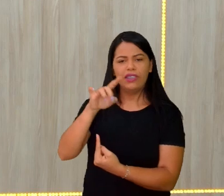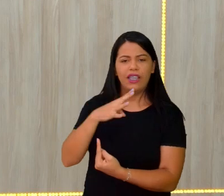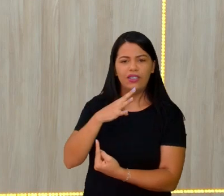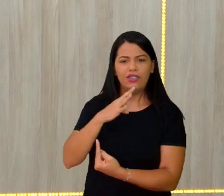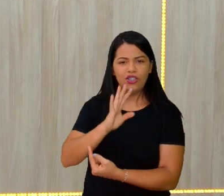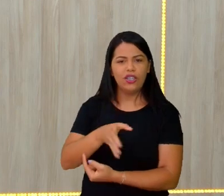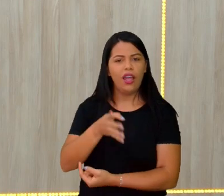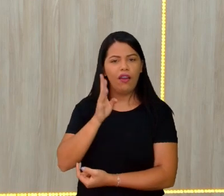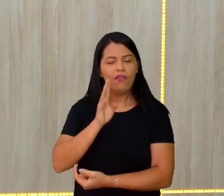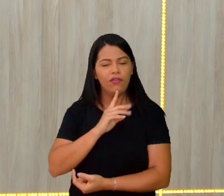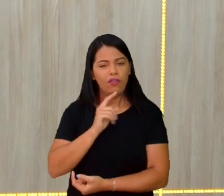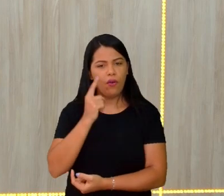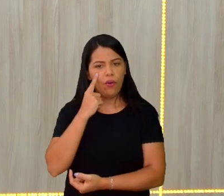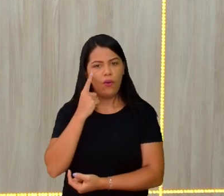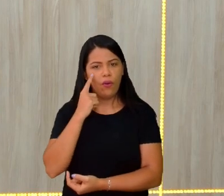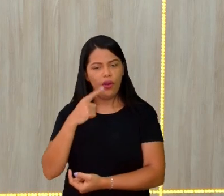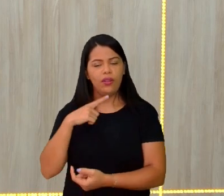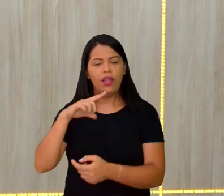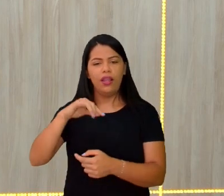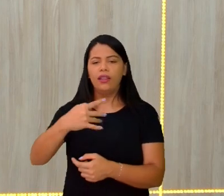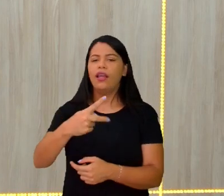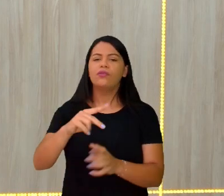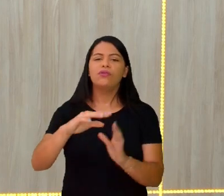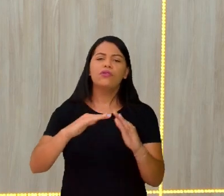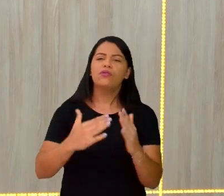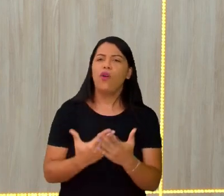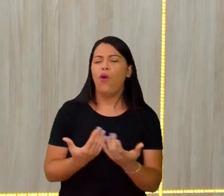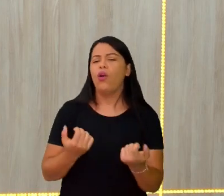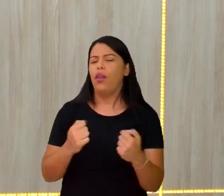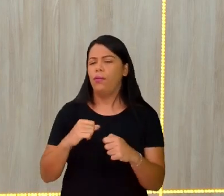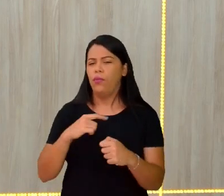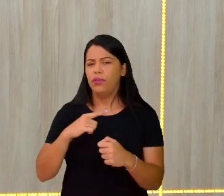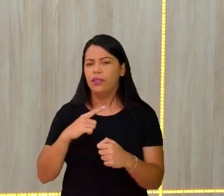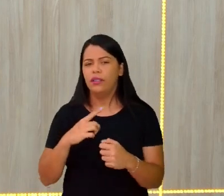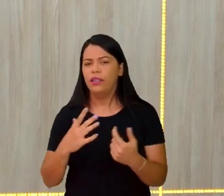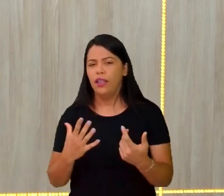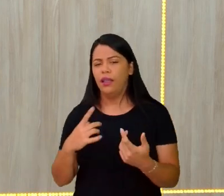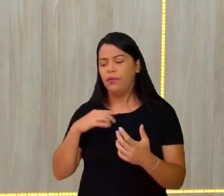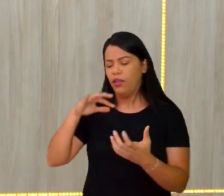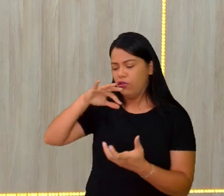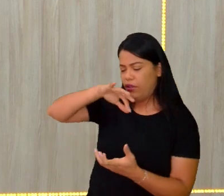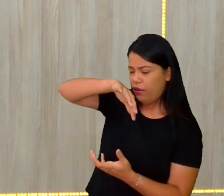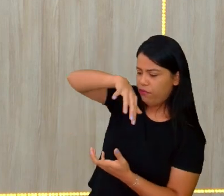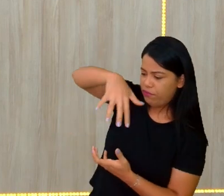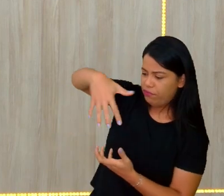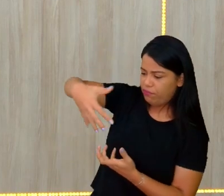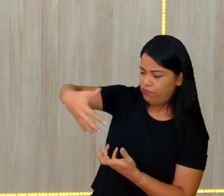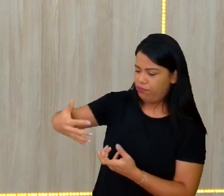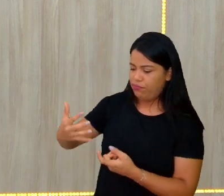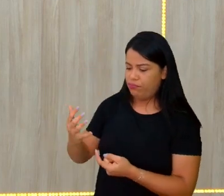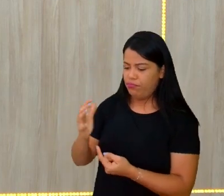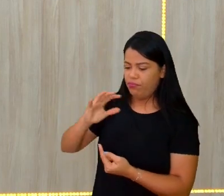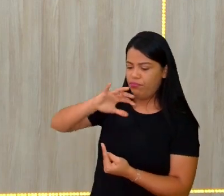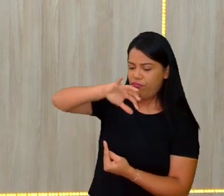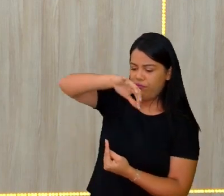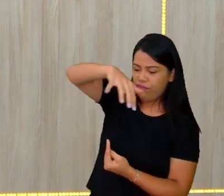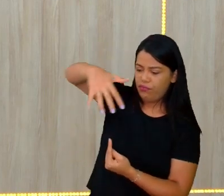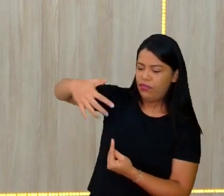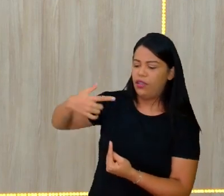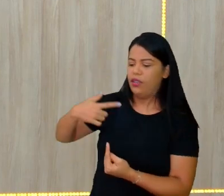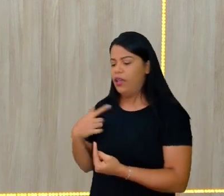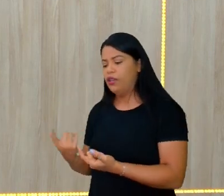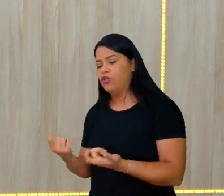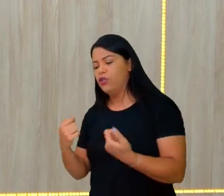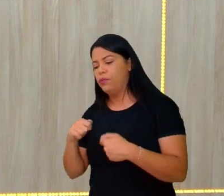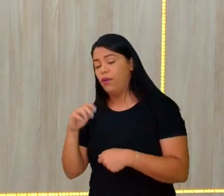Observando, né? O desenho das estruturas, das questões, das estruturas